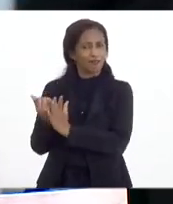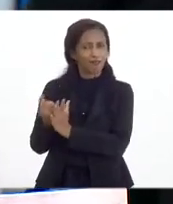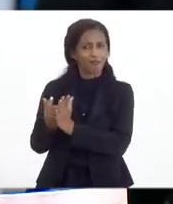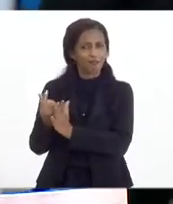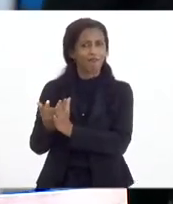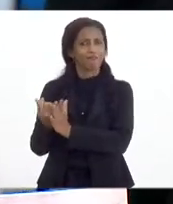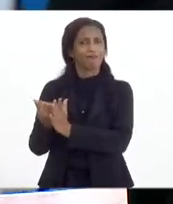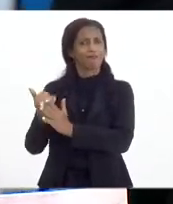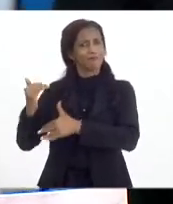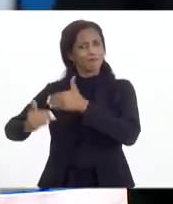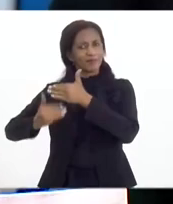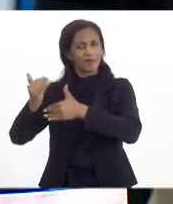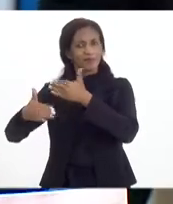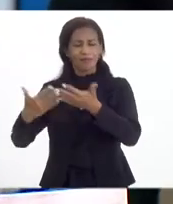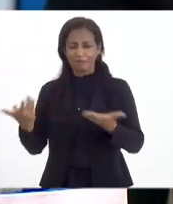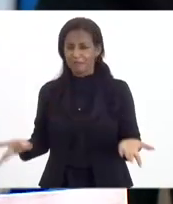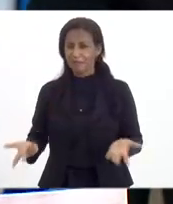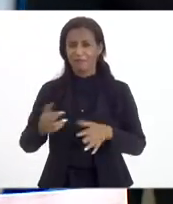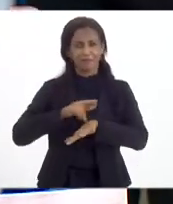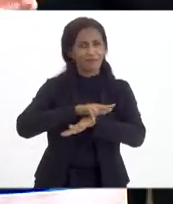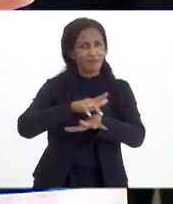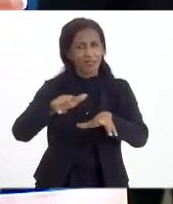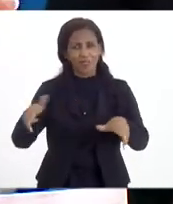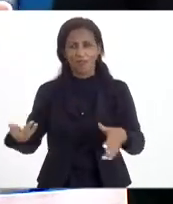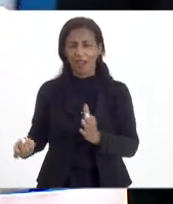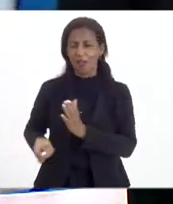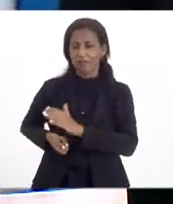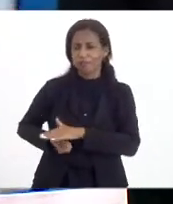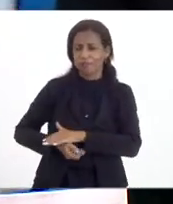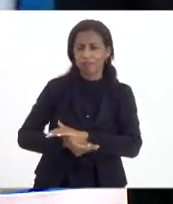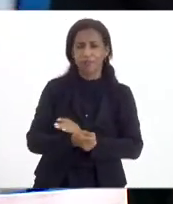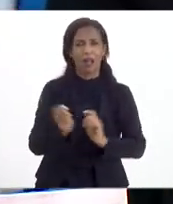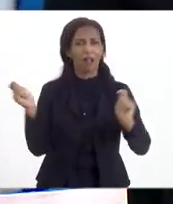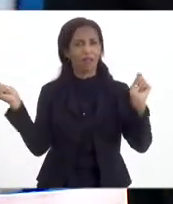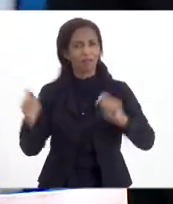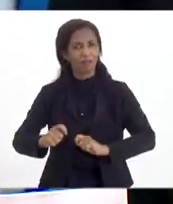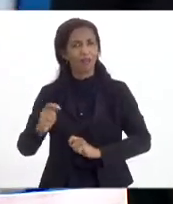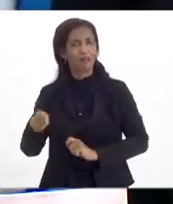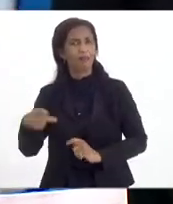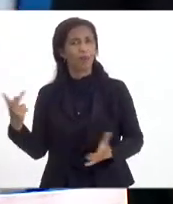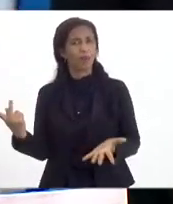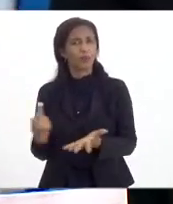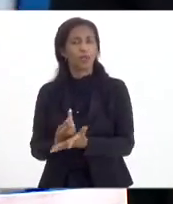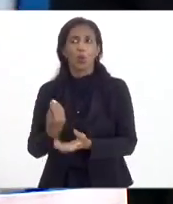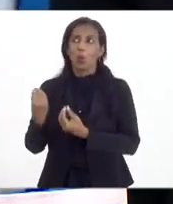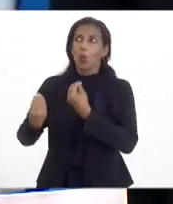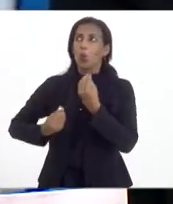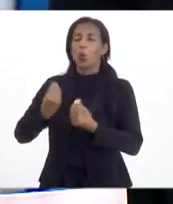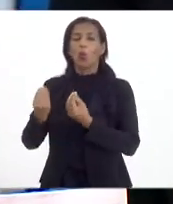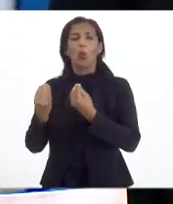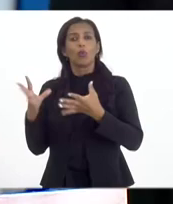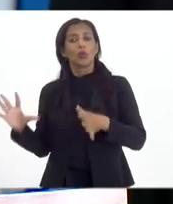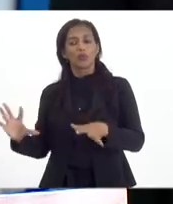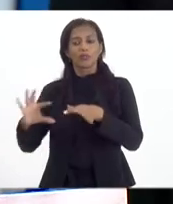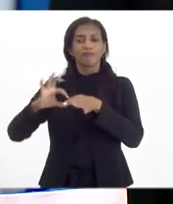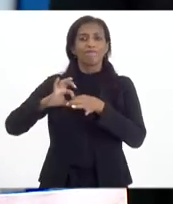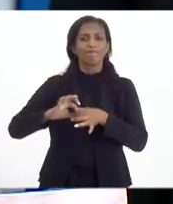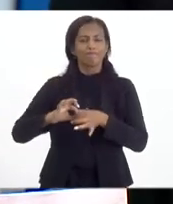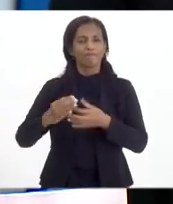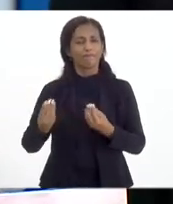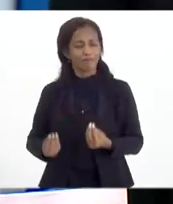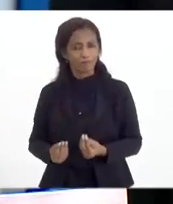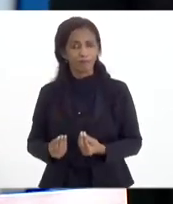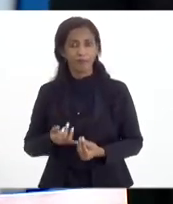crescer muito. Enfim, são vários e vários investimentos que podem ser feitos aqui, é como é que nós integramos isso, prefeito.